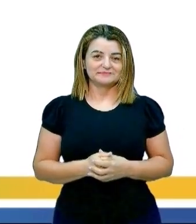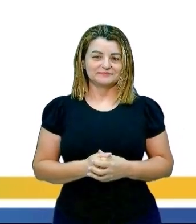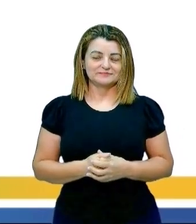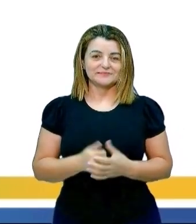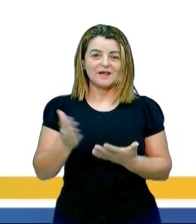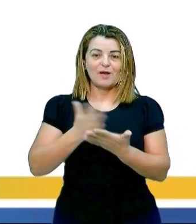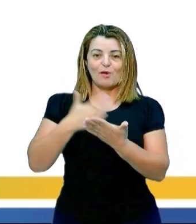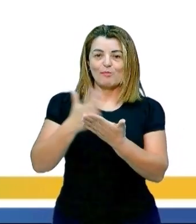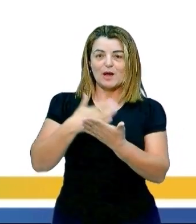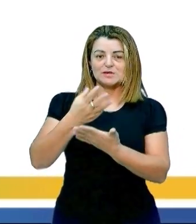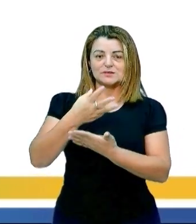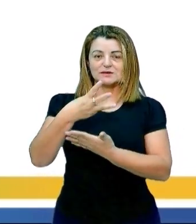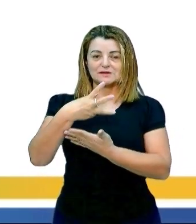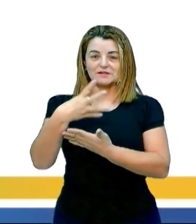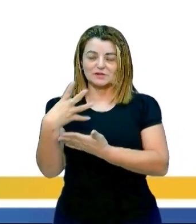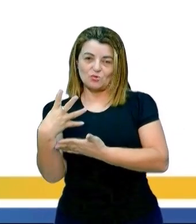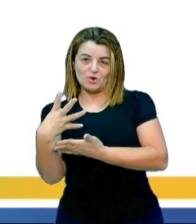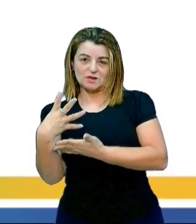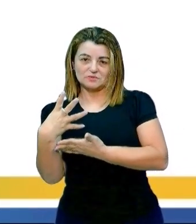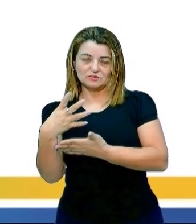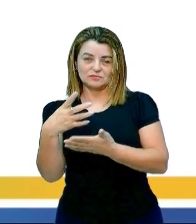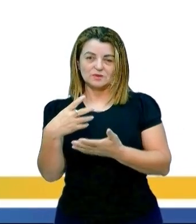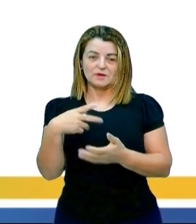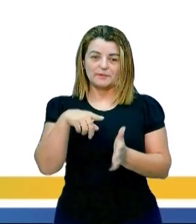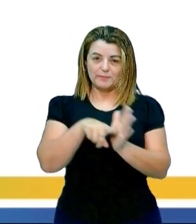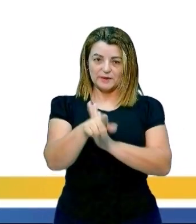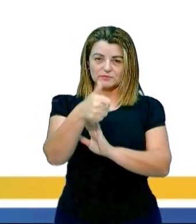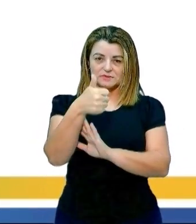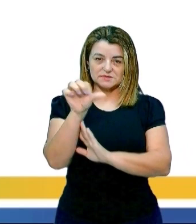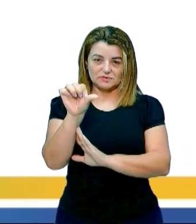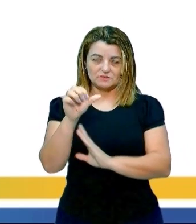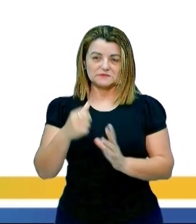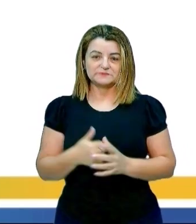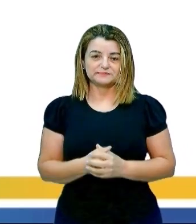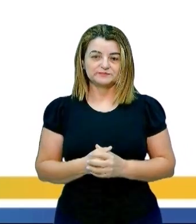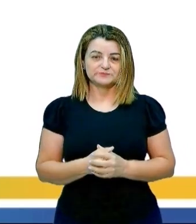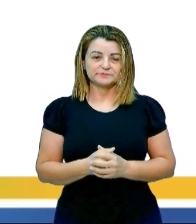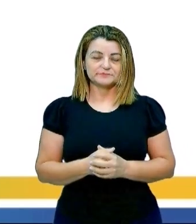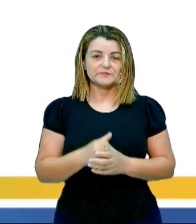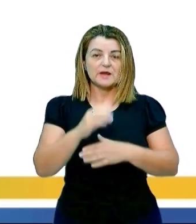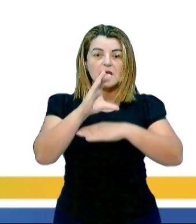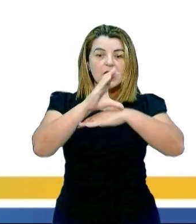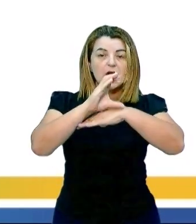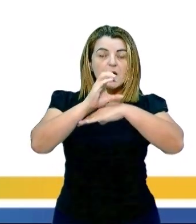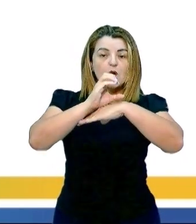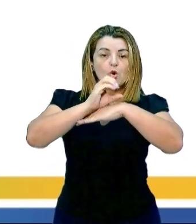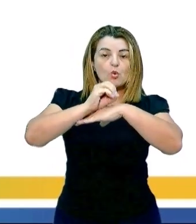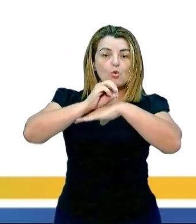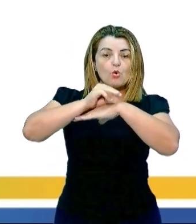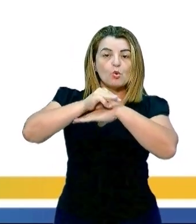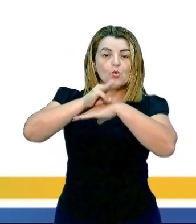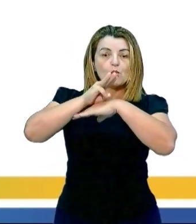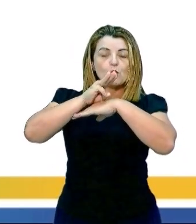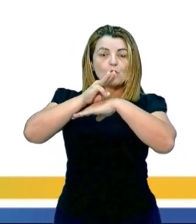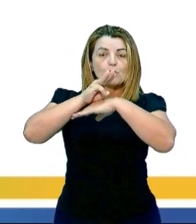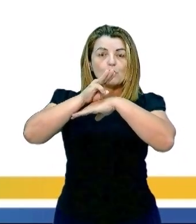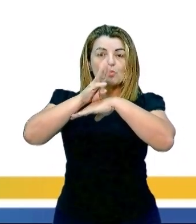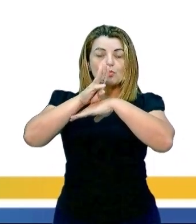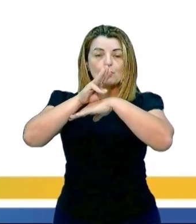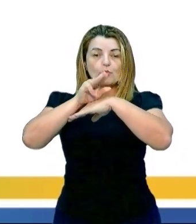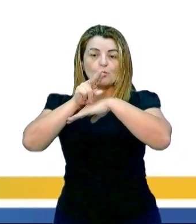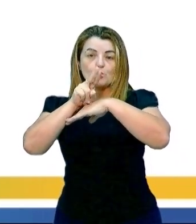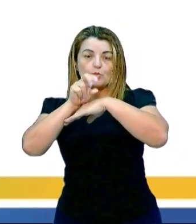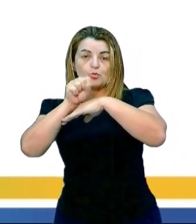Página 34, questão 19. O que diz? A combustão incompleta de